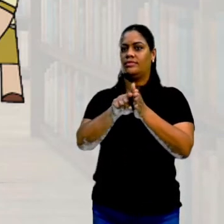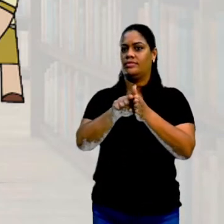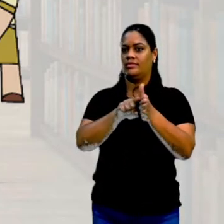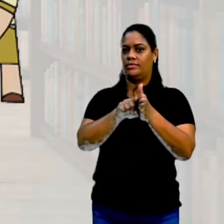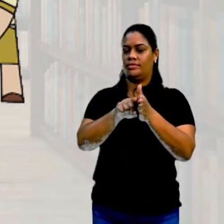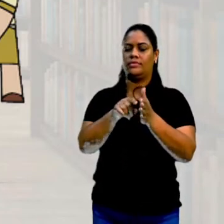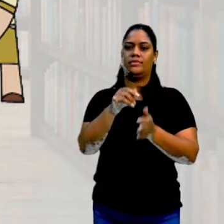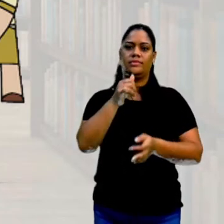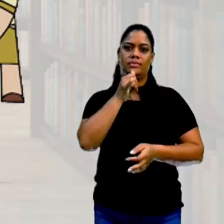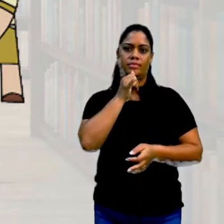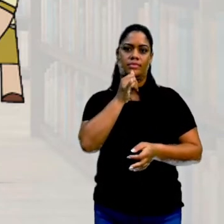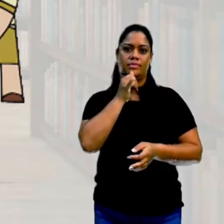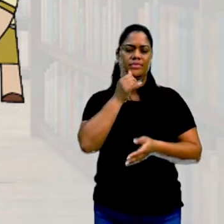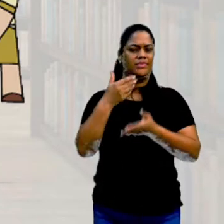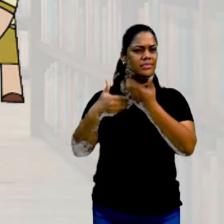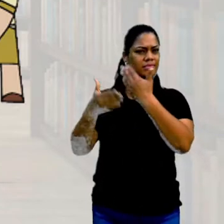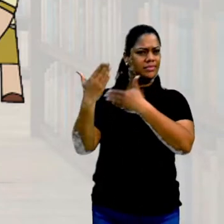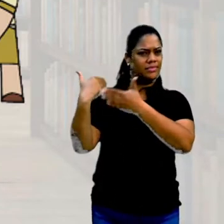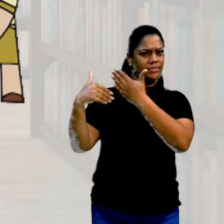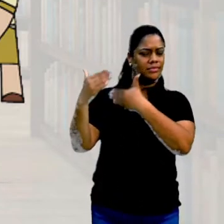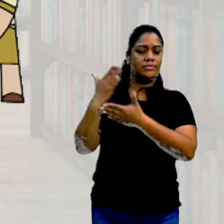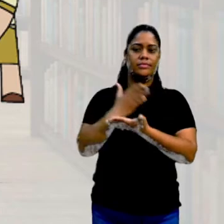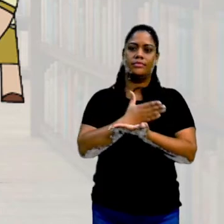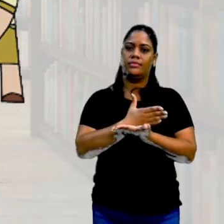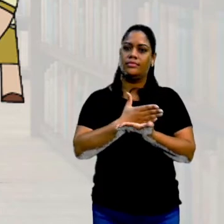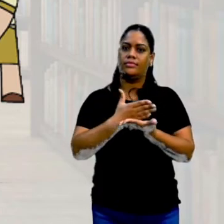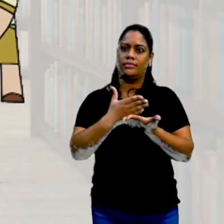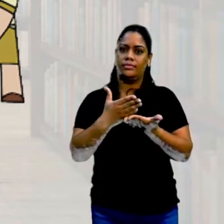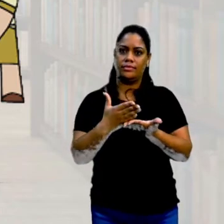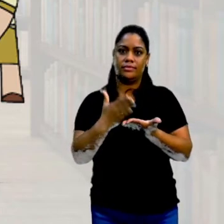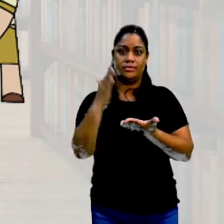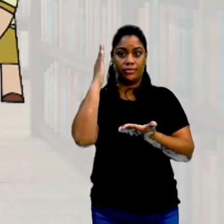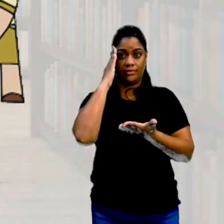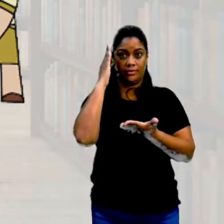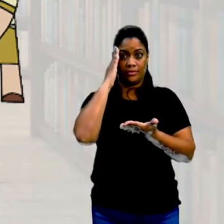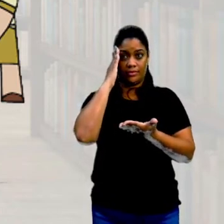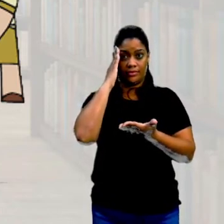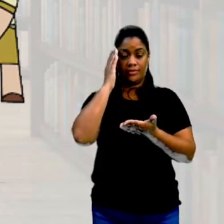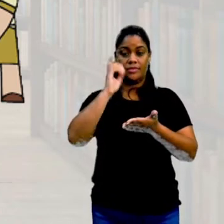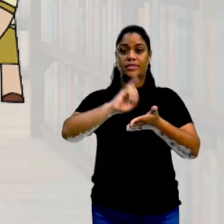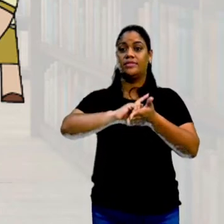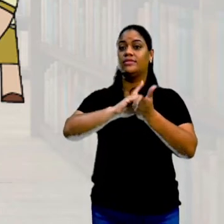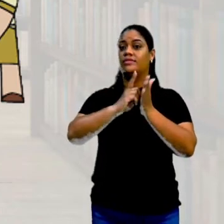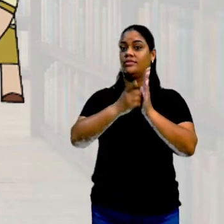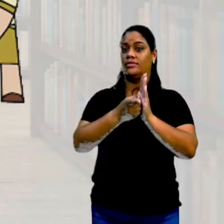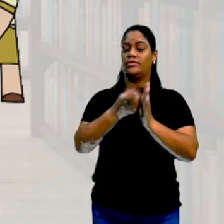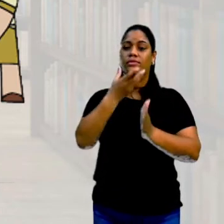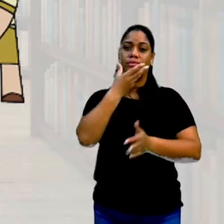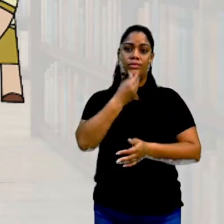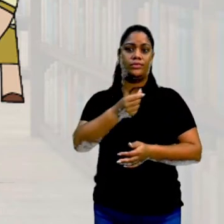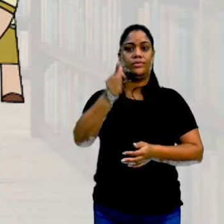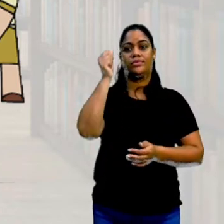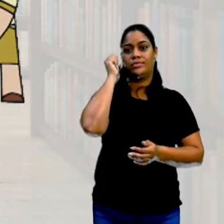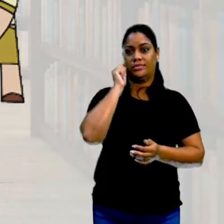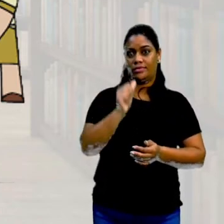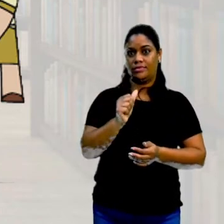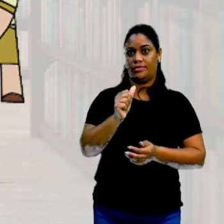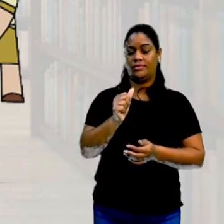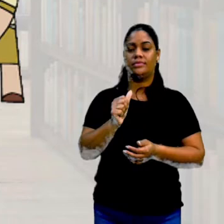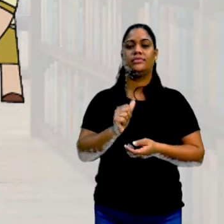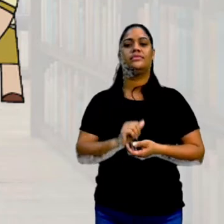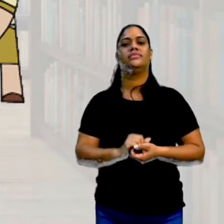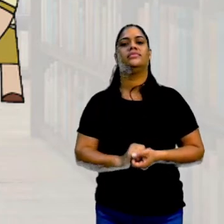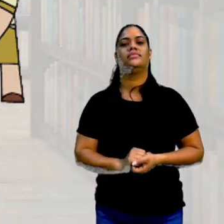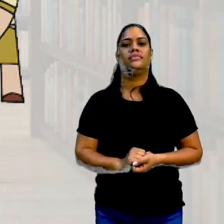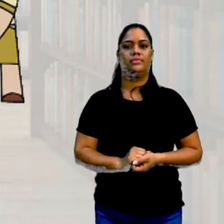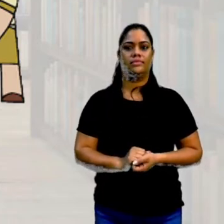certo? Por exemplo, lá no início, eu falei de entender o gênero. Homem, mulher. Está certo? E